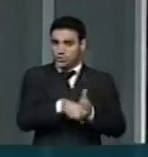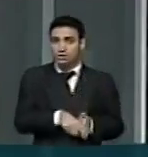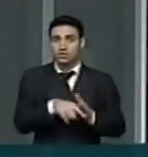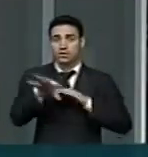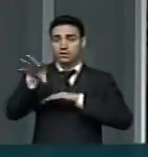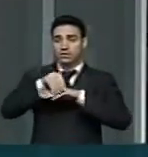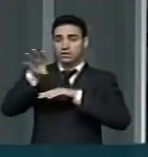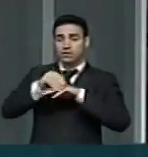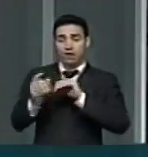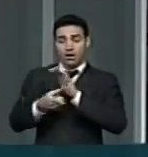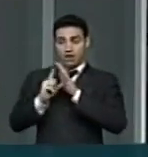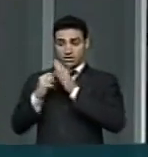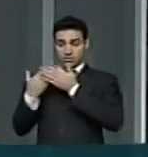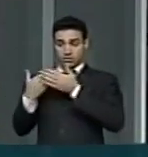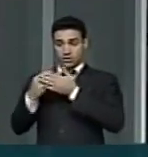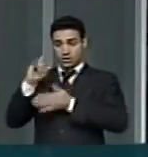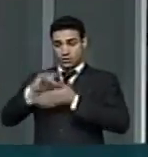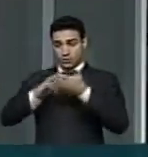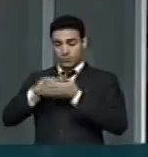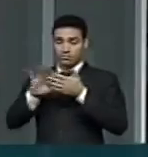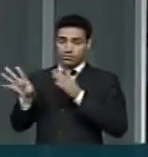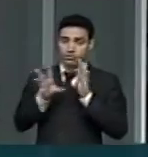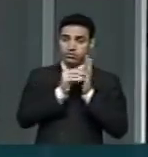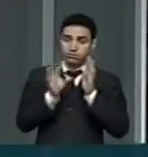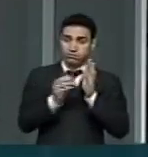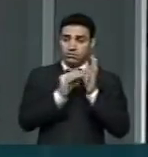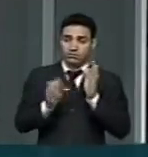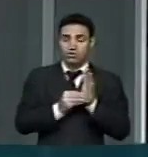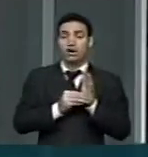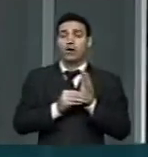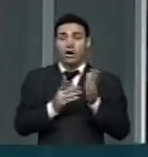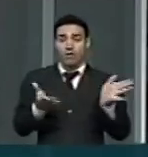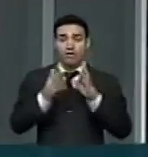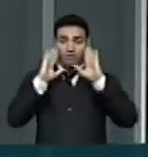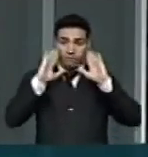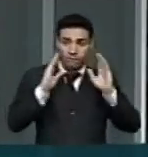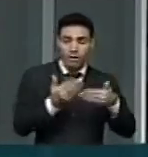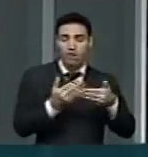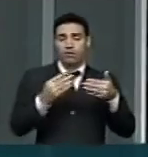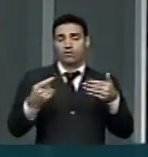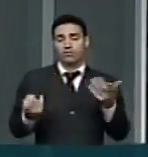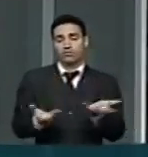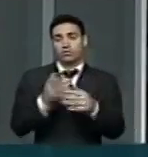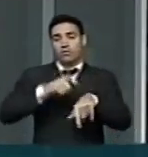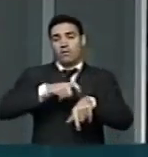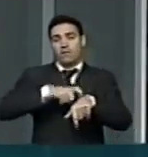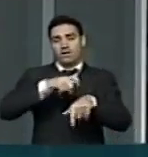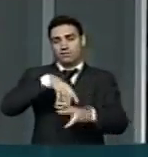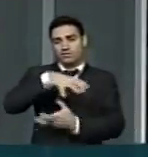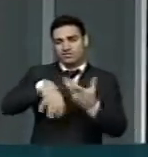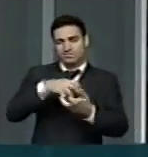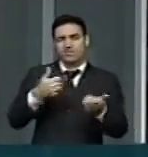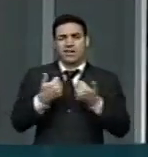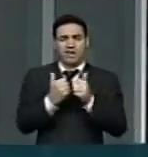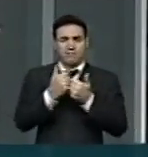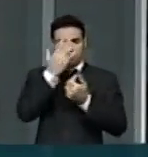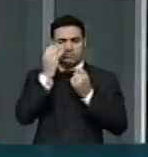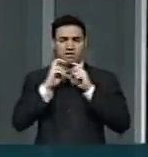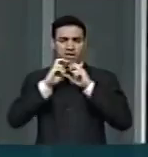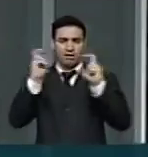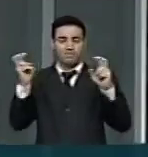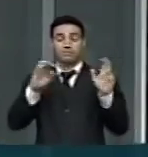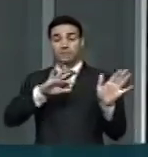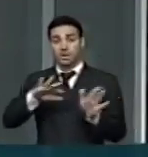estudos anteriores, mas com foco já nesse momento tão importante para o nosso país. Então, vou